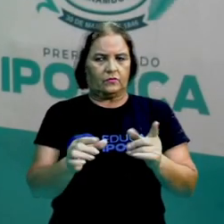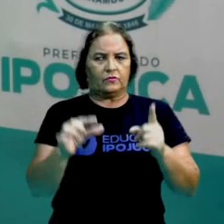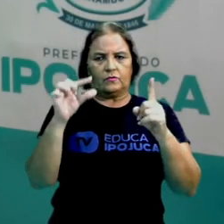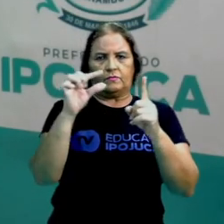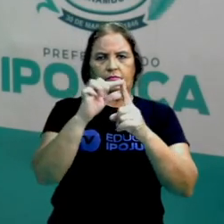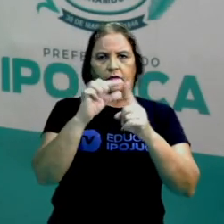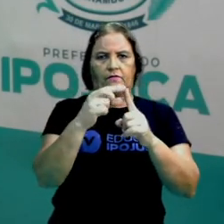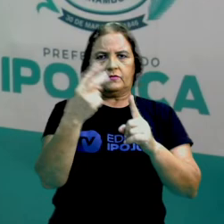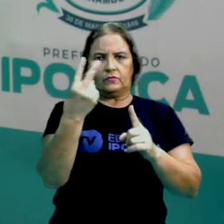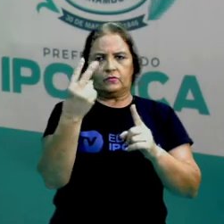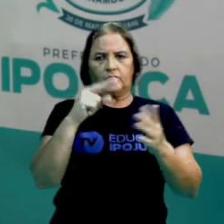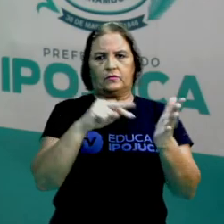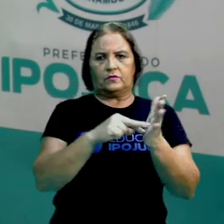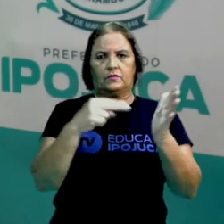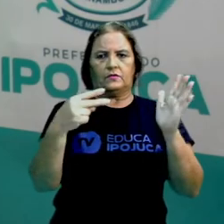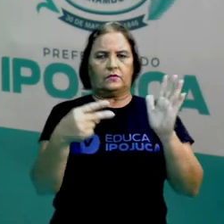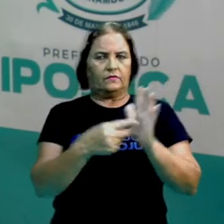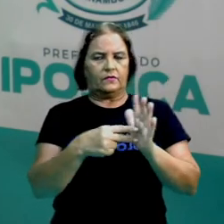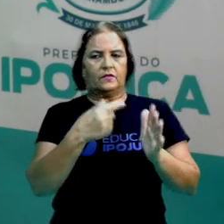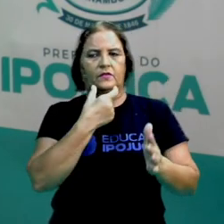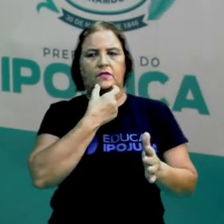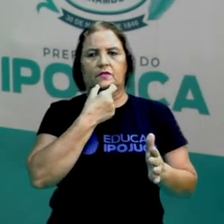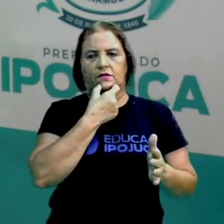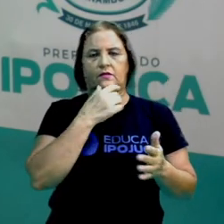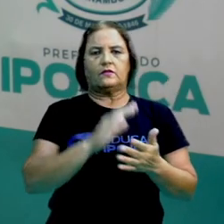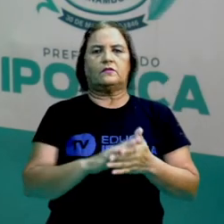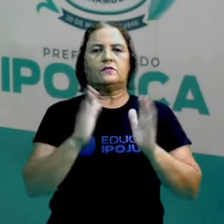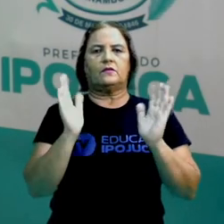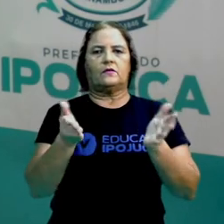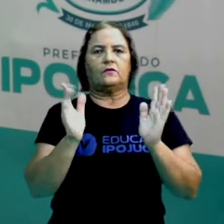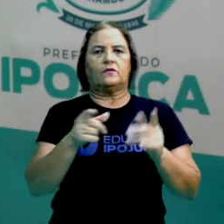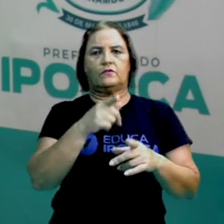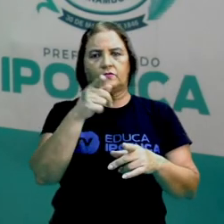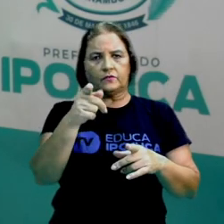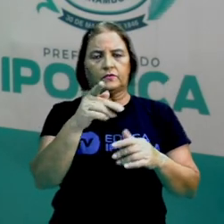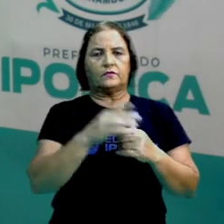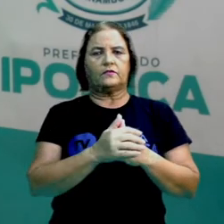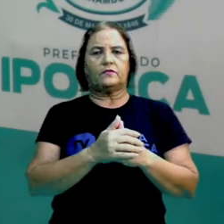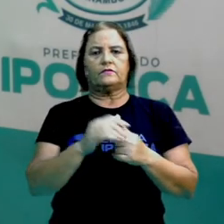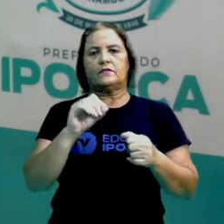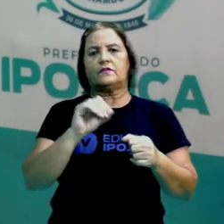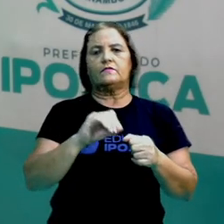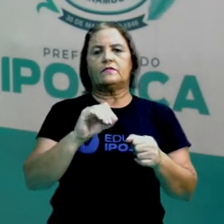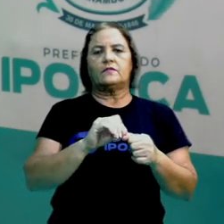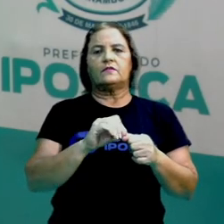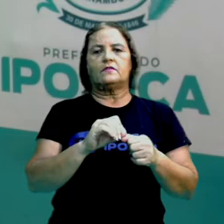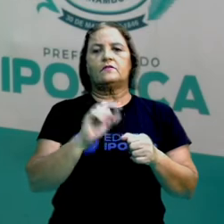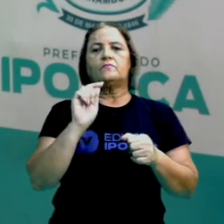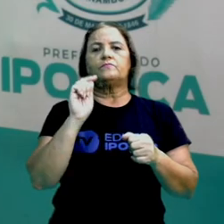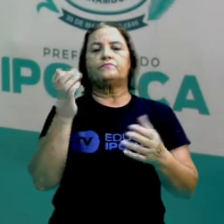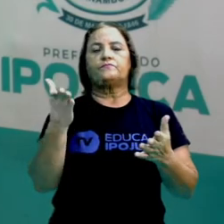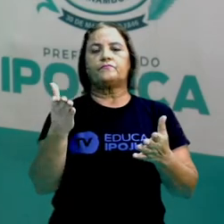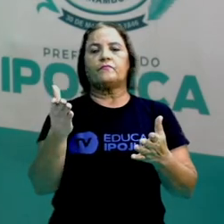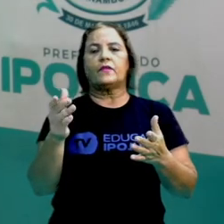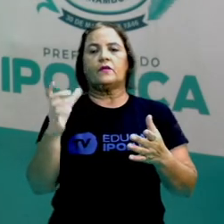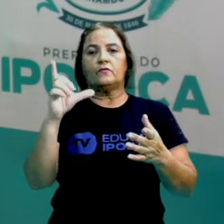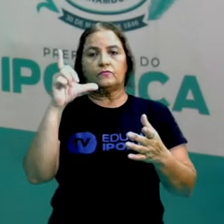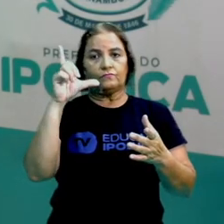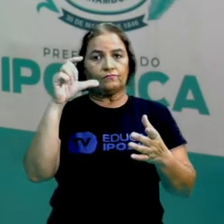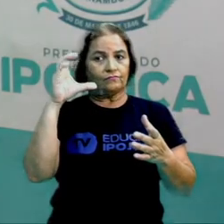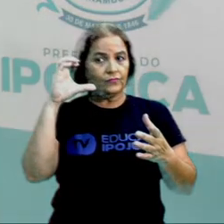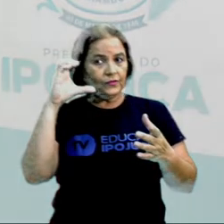dois significados em inglês. Agora você vai fazer o seguinte. Preste atenção. Você vai pegar o seu celular,